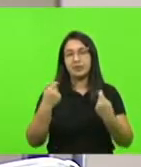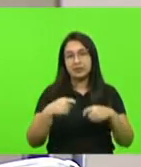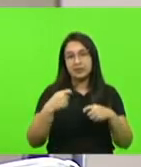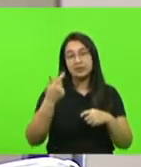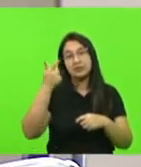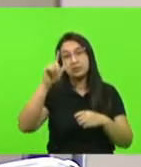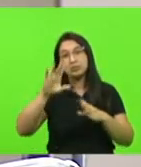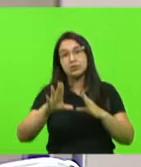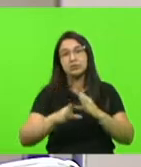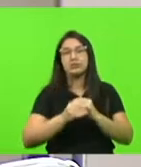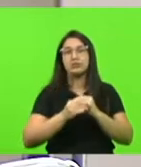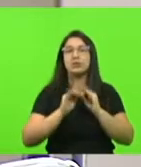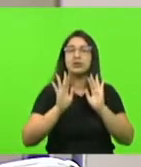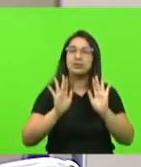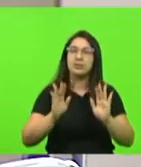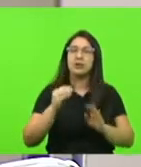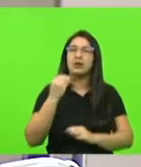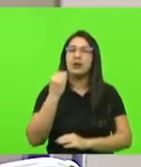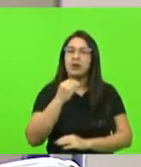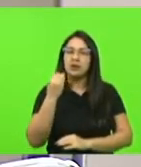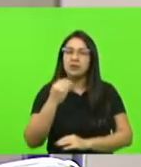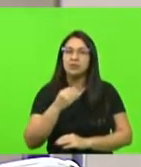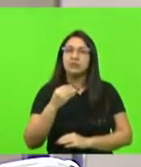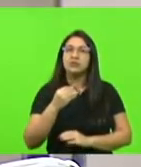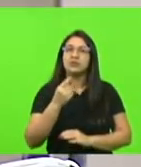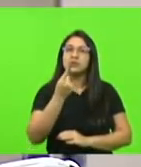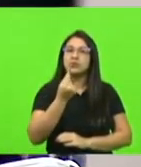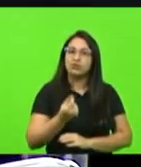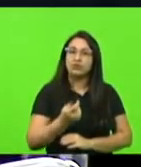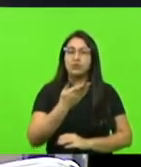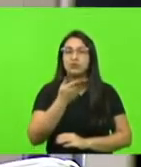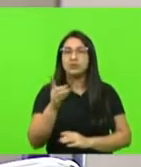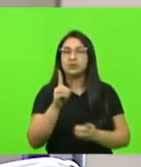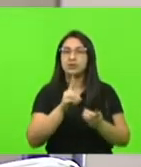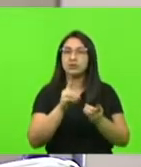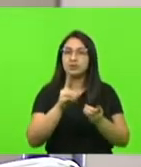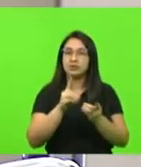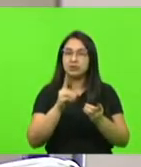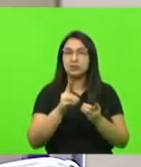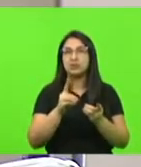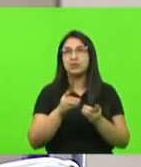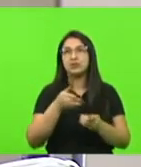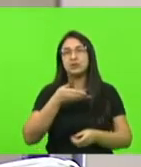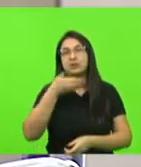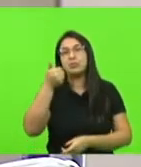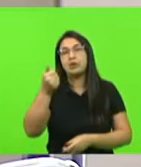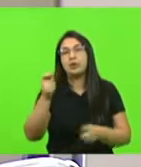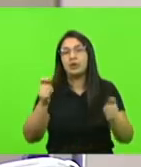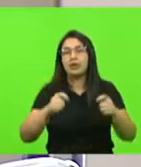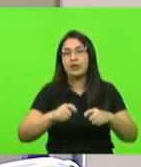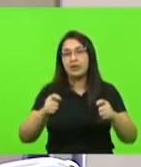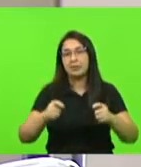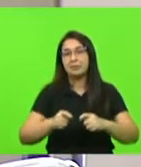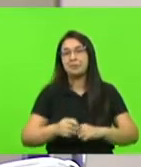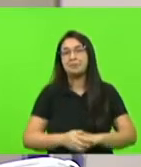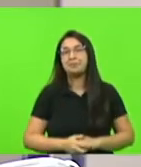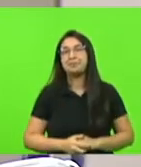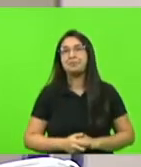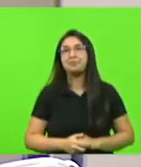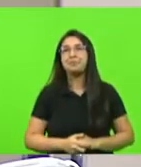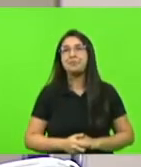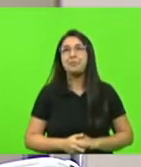mas, pelo menos, nós vamos aproveitar o recurso e vocês poderão fazer o atendimento daquilo que for mais conveniente no encaminhamento de cada parlamentar.